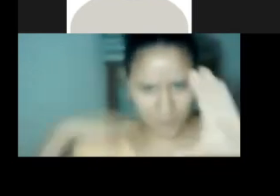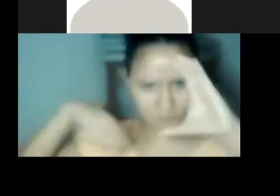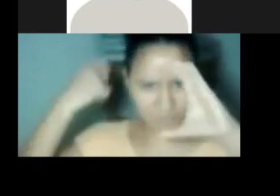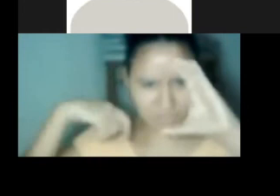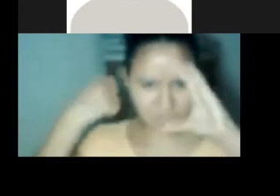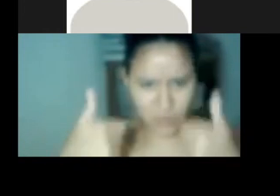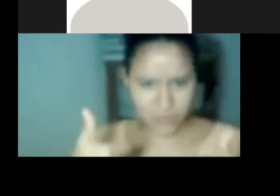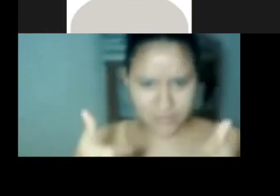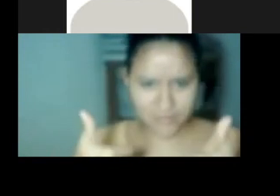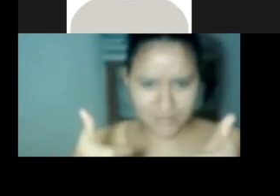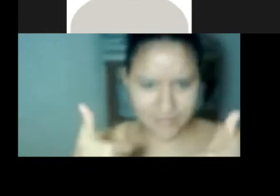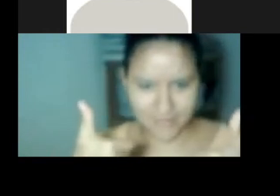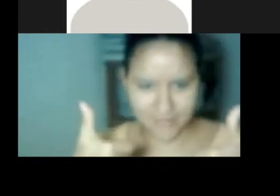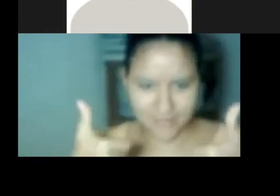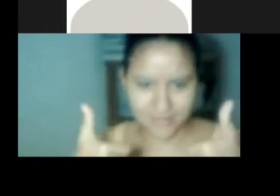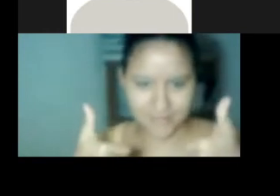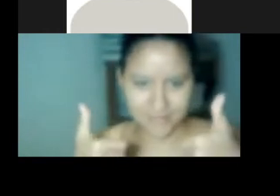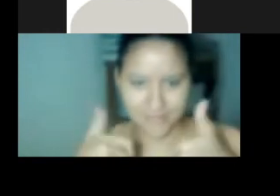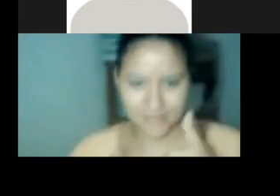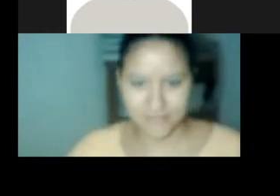ela já está perguntando